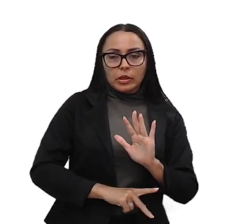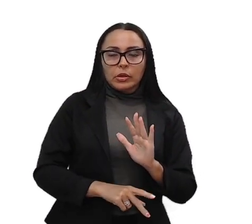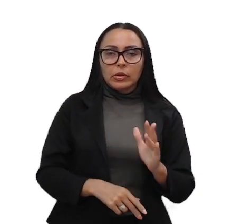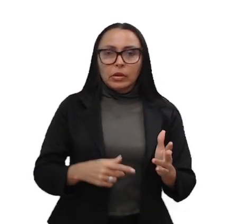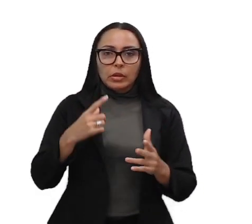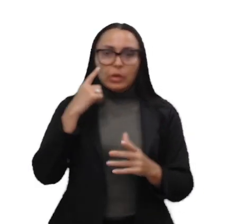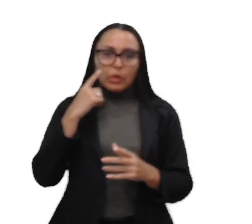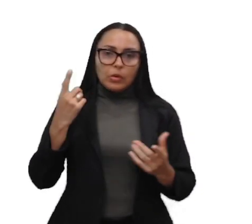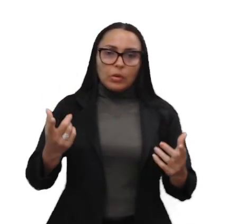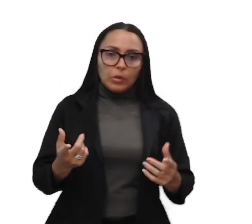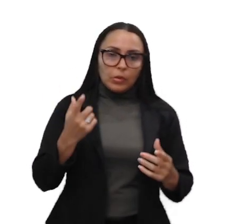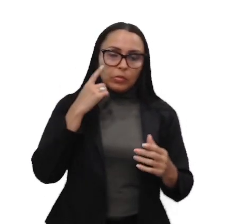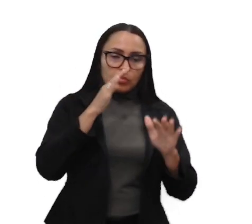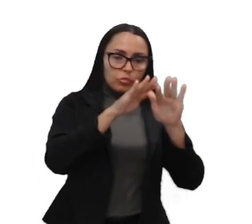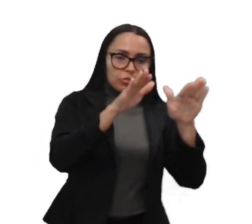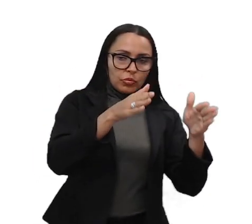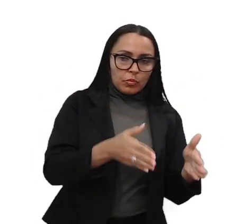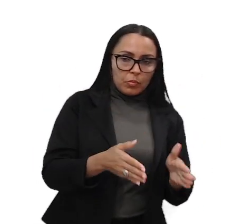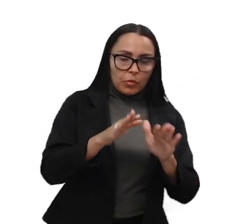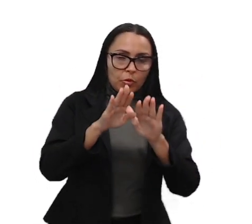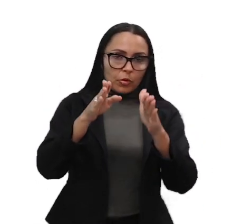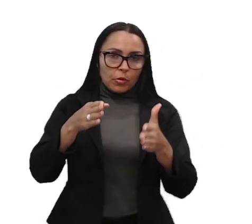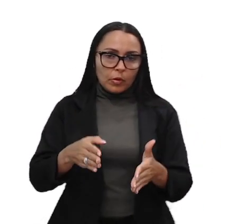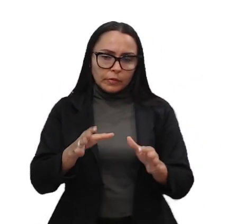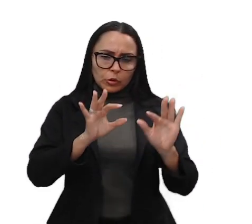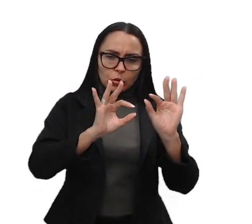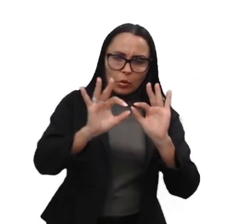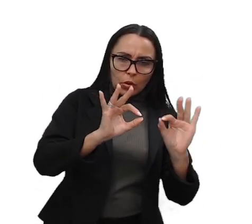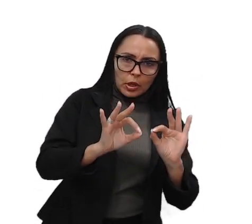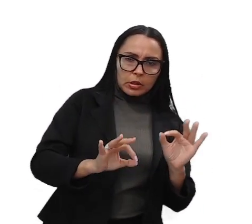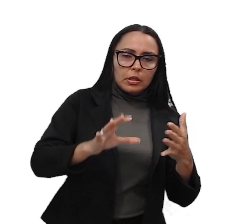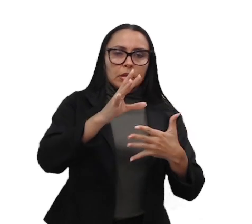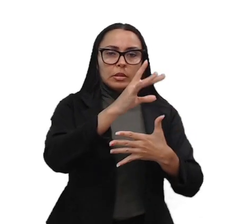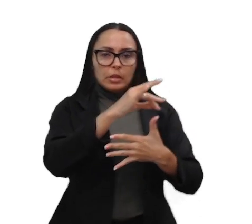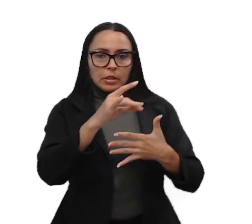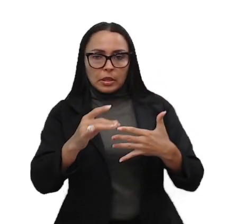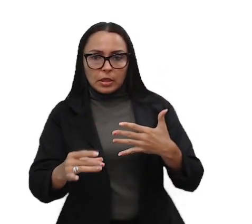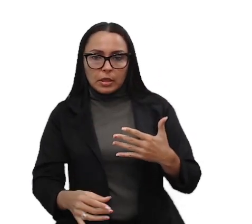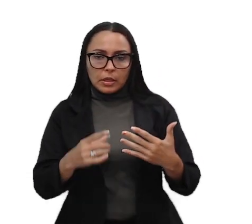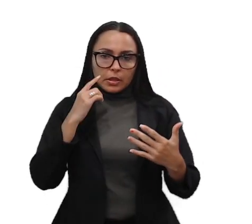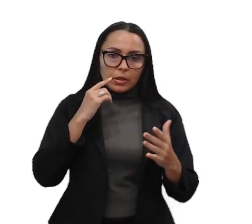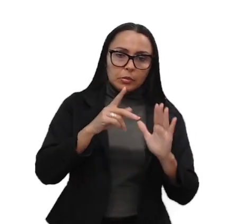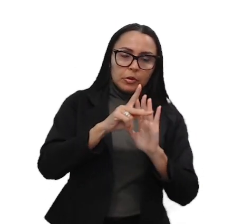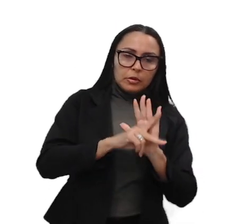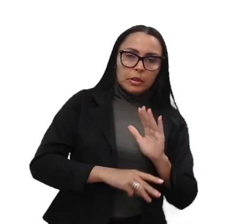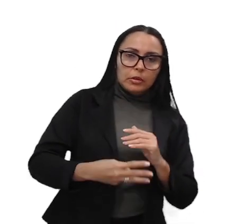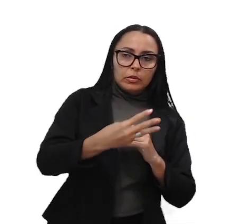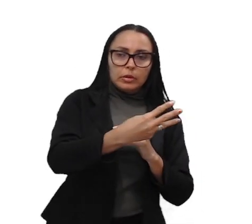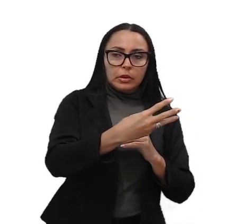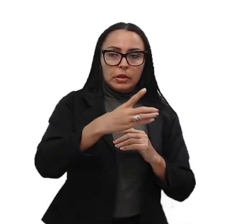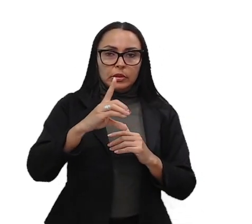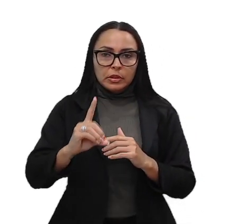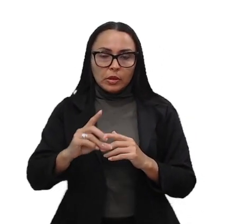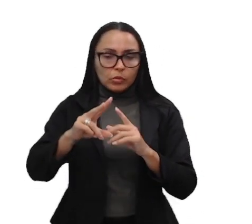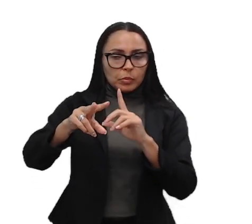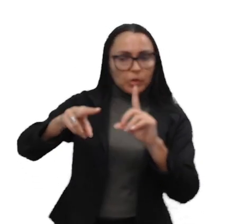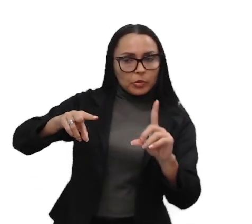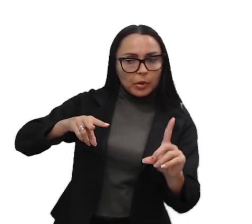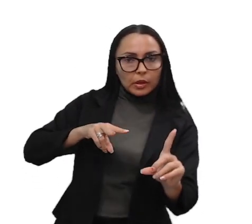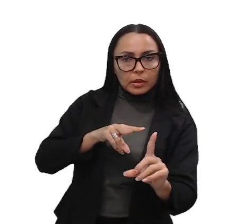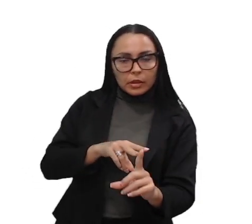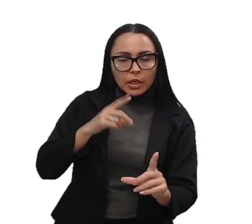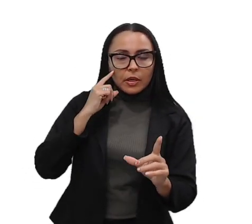são os móveis sob medida, tudo muito bem detalhado, os projetos 3D com perspectivas,